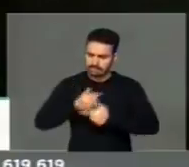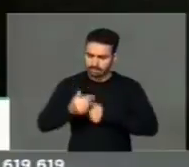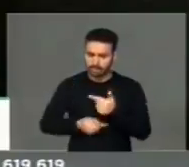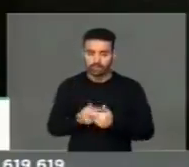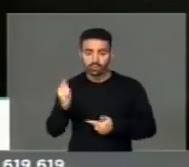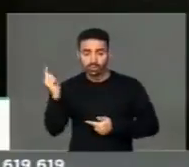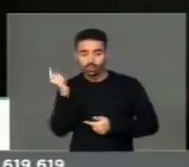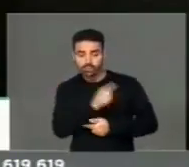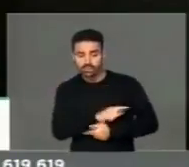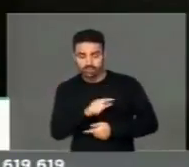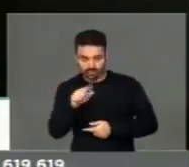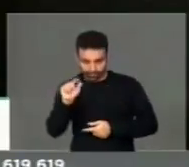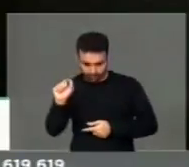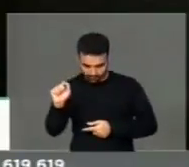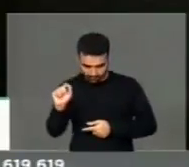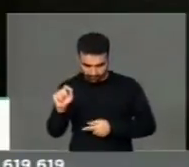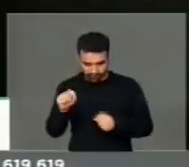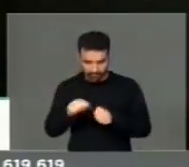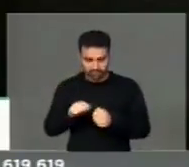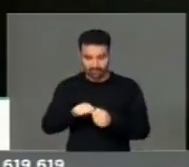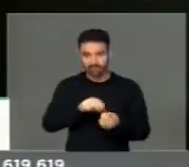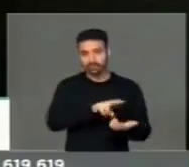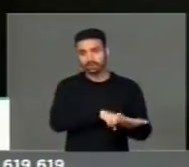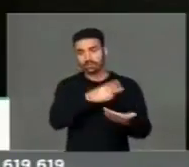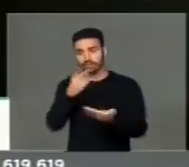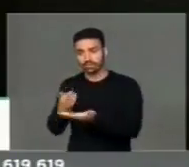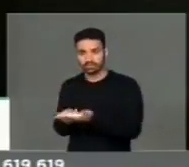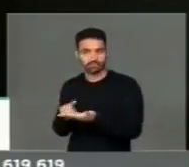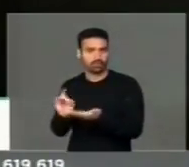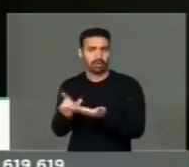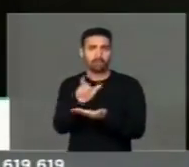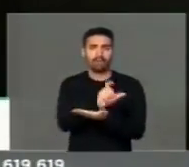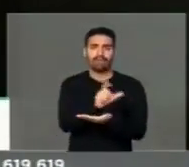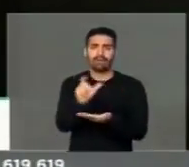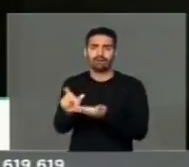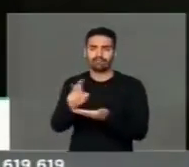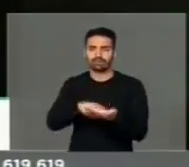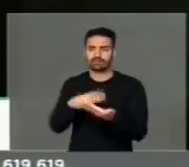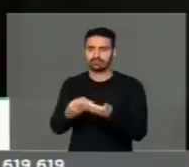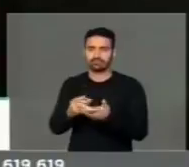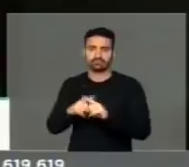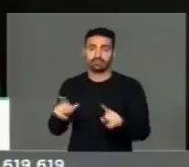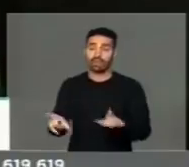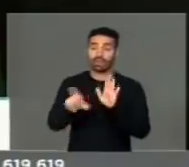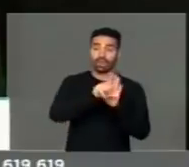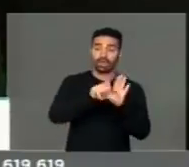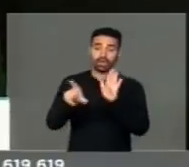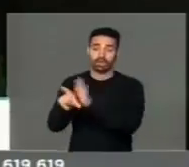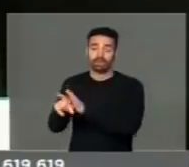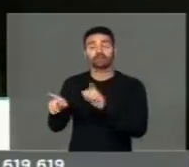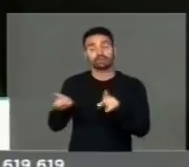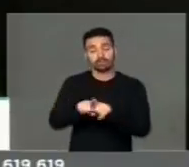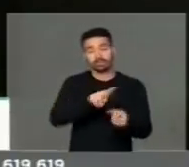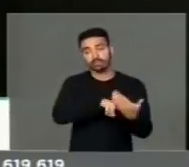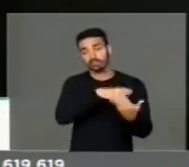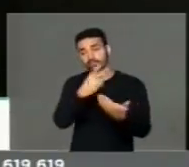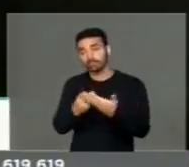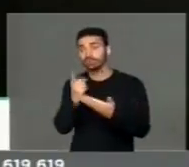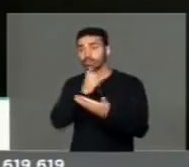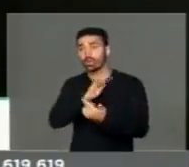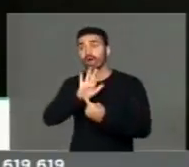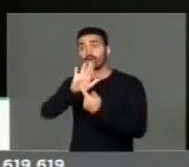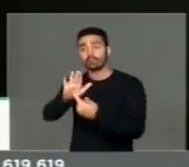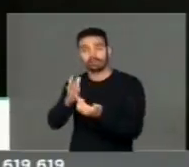fazer uma tradução, que não é só a tradução de palavras, mas é uma tradução legal, para que pudéssemos apresentar isso,